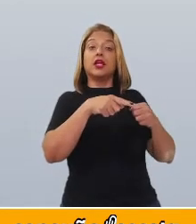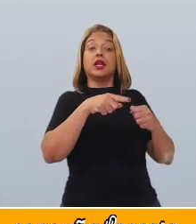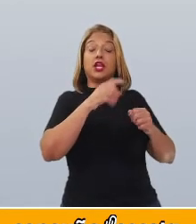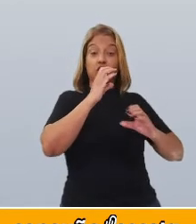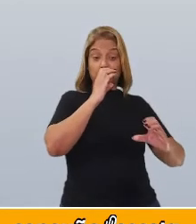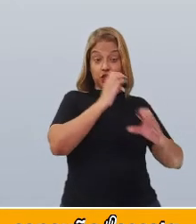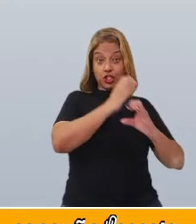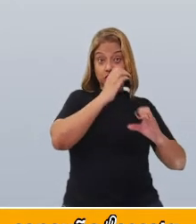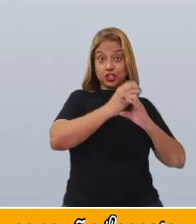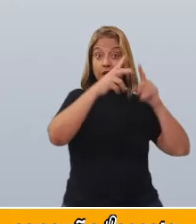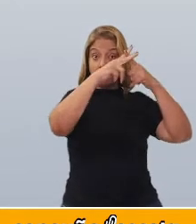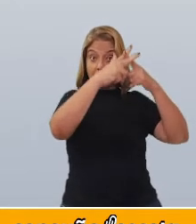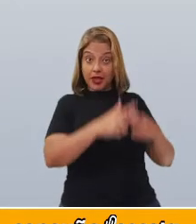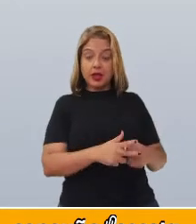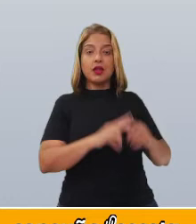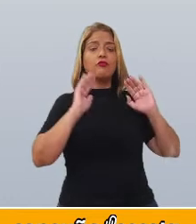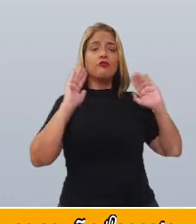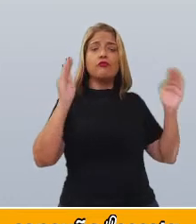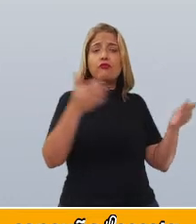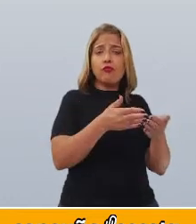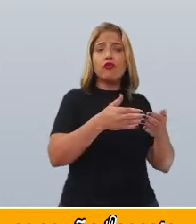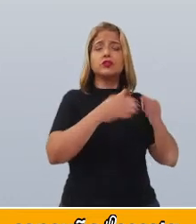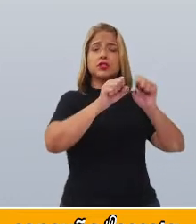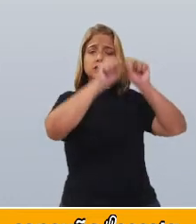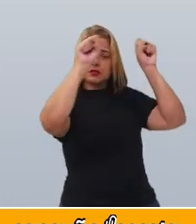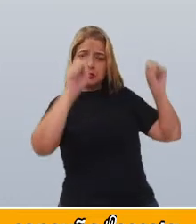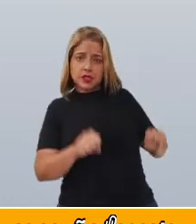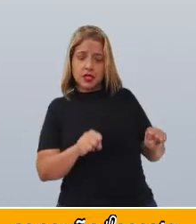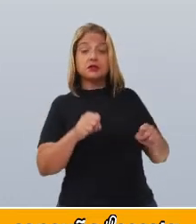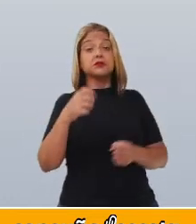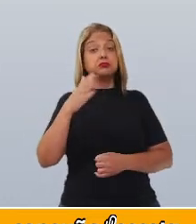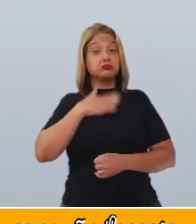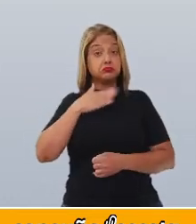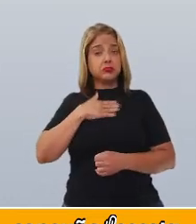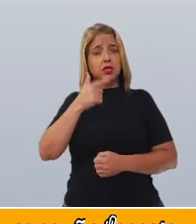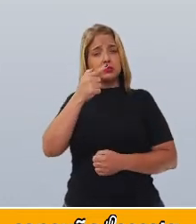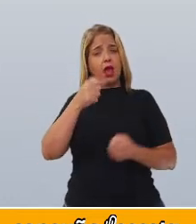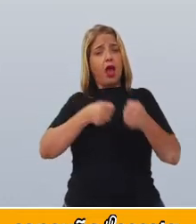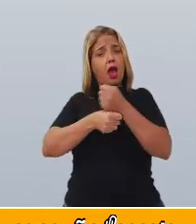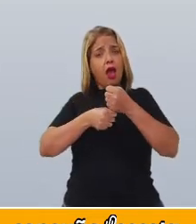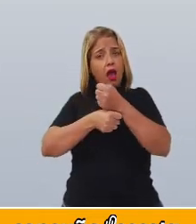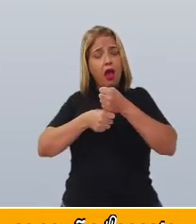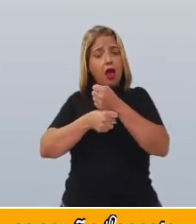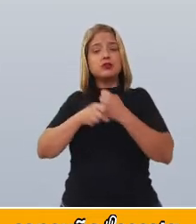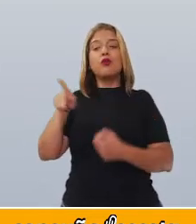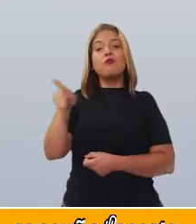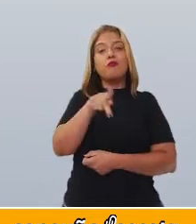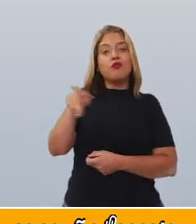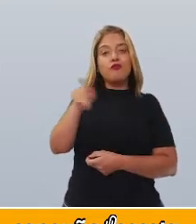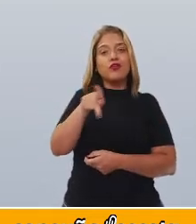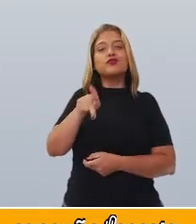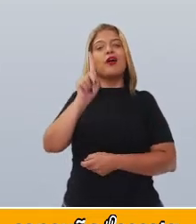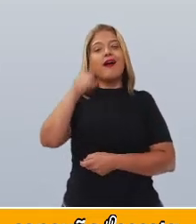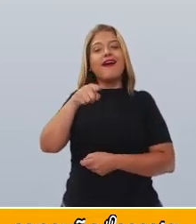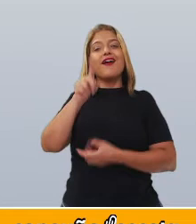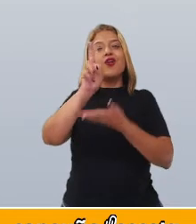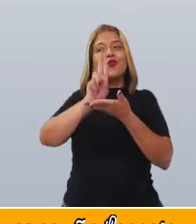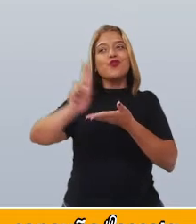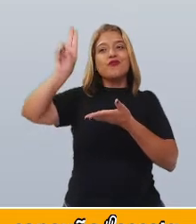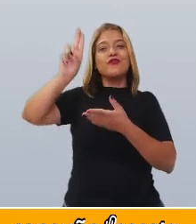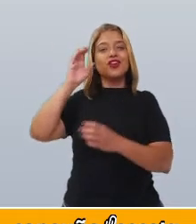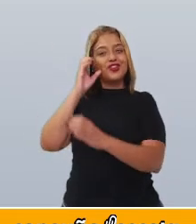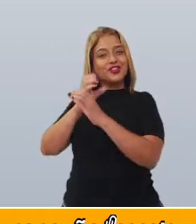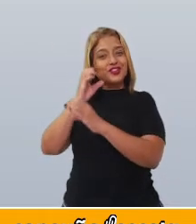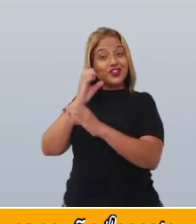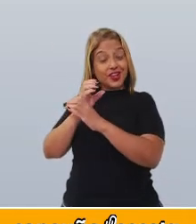voltado a sistemas de controle. Passei sete anos lecionando numa pequena faculdade de Engenharia e,